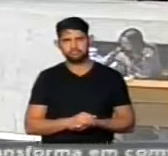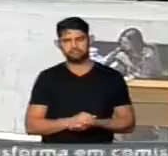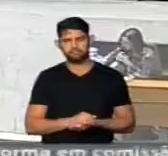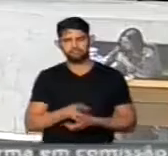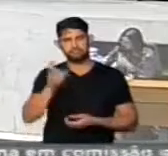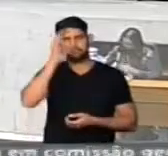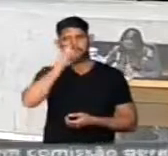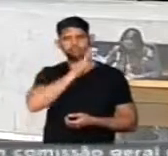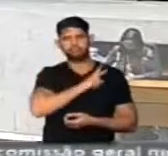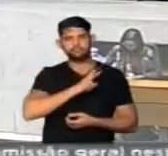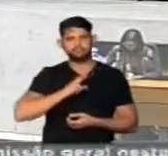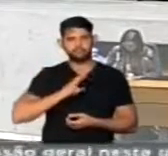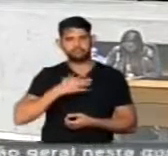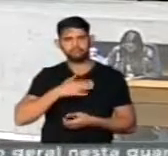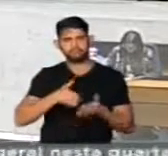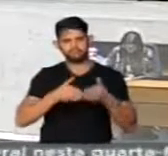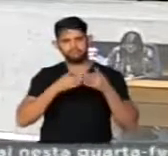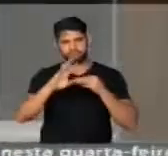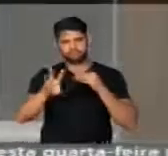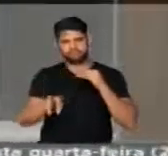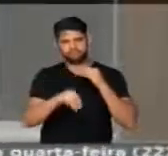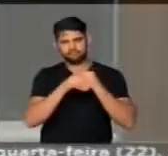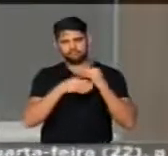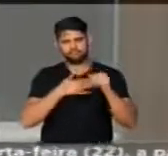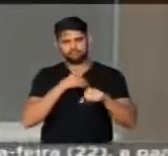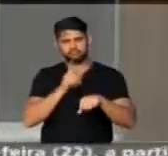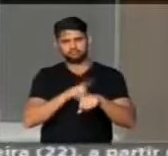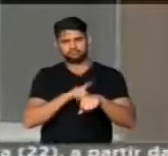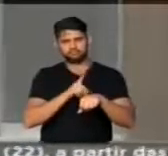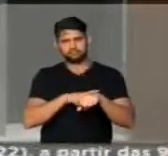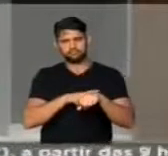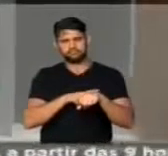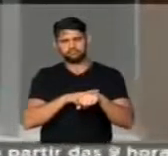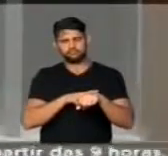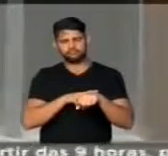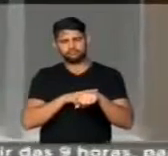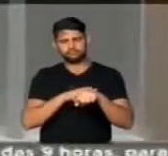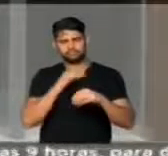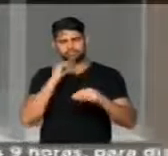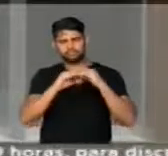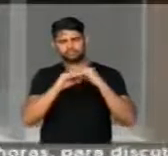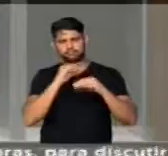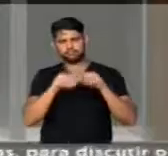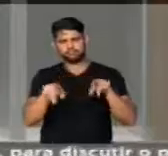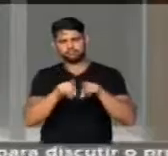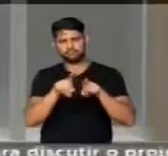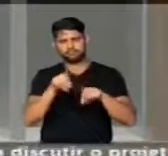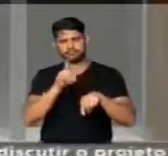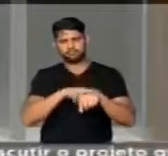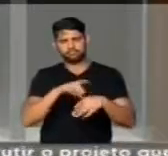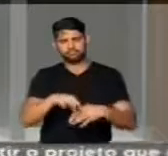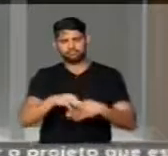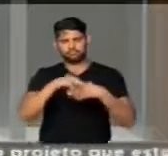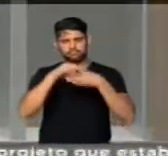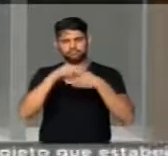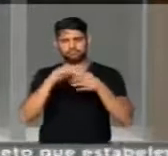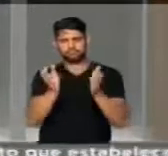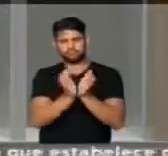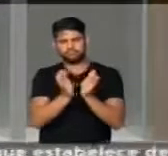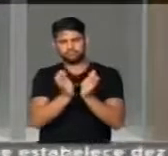Sr. Presidente, eu pediria que acrescentasse ao meu tempo, nas breves comunicações, também o tempo de líder,